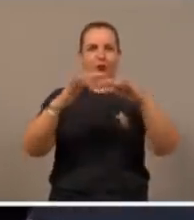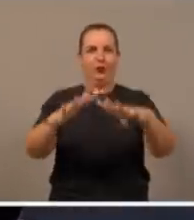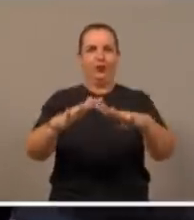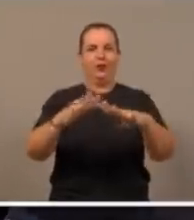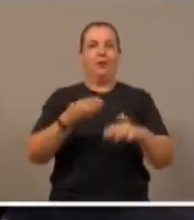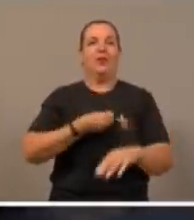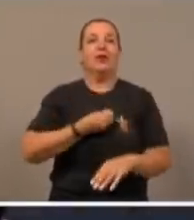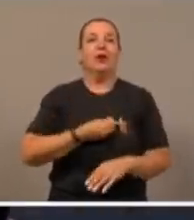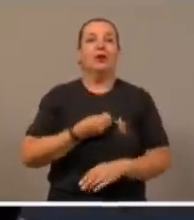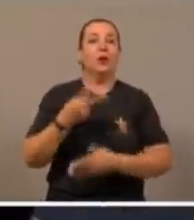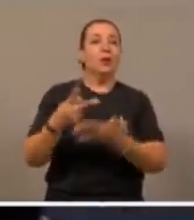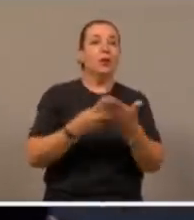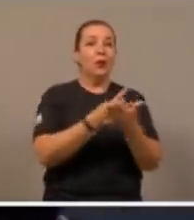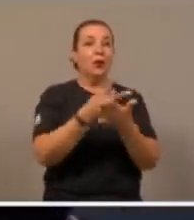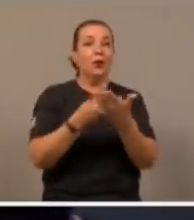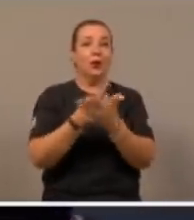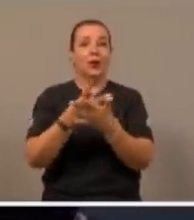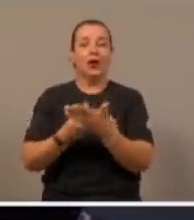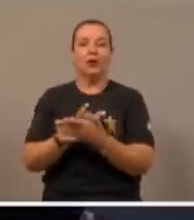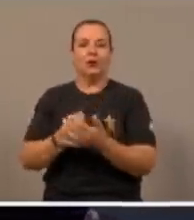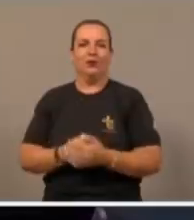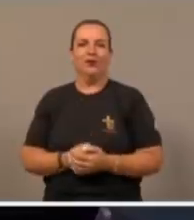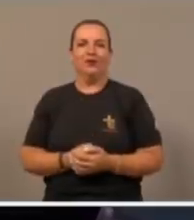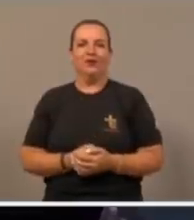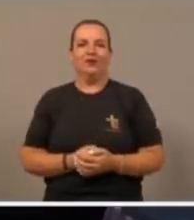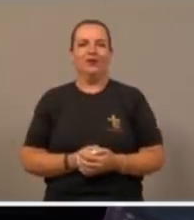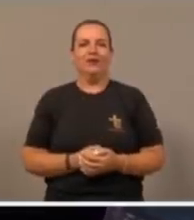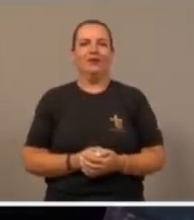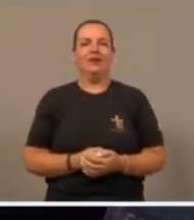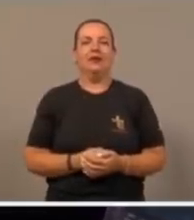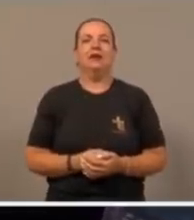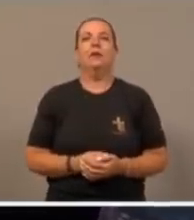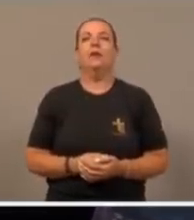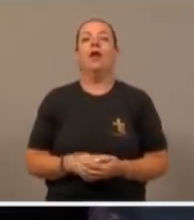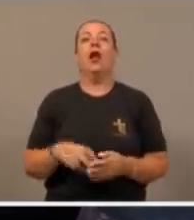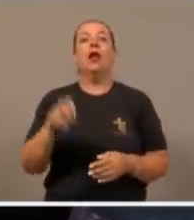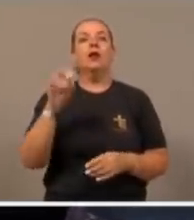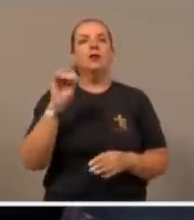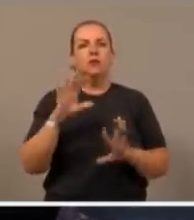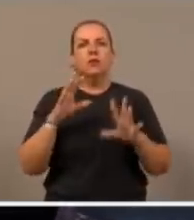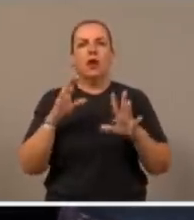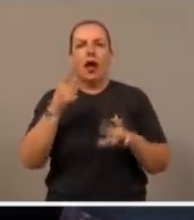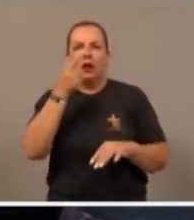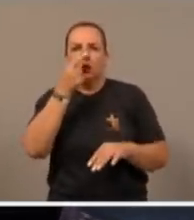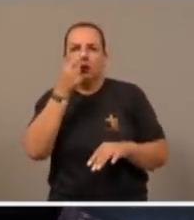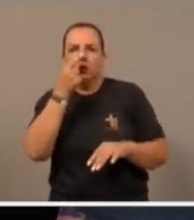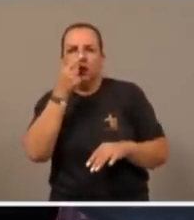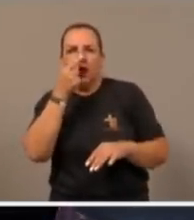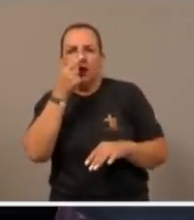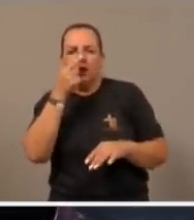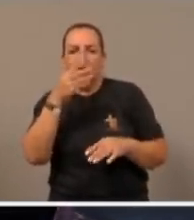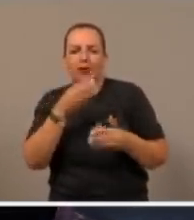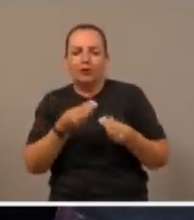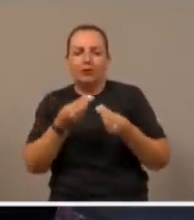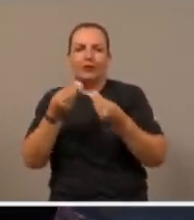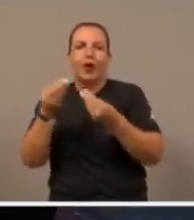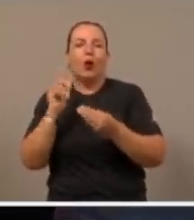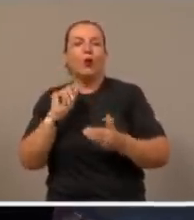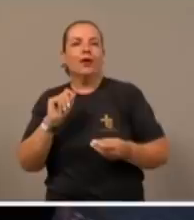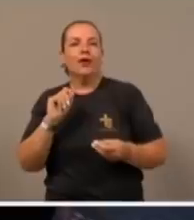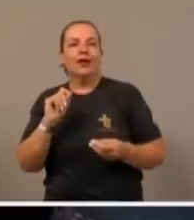eu estou procurando, quinto, a intimidade leva a missão, queridos filhos,